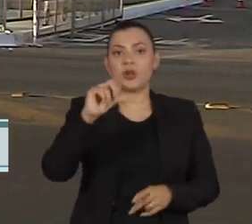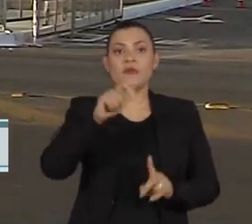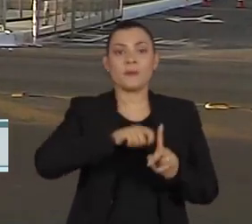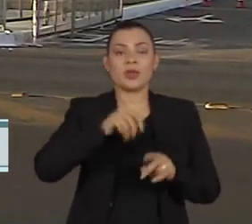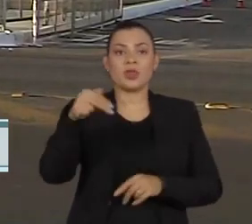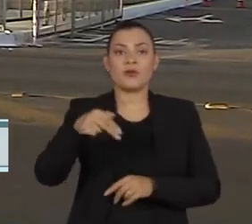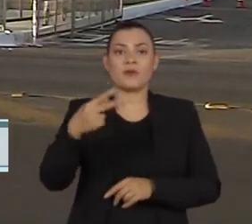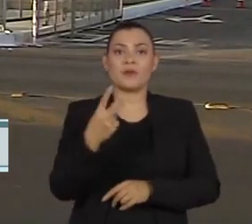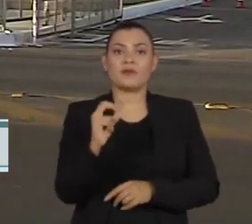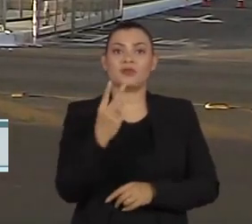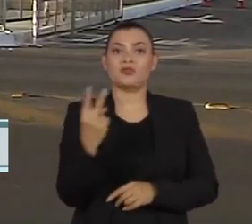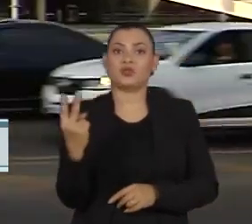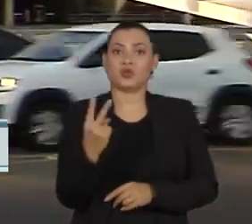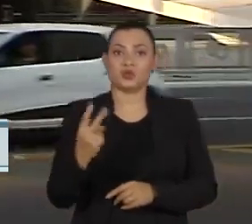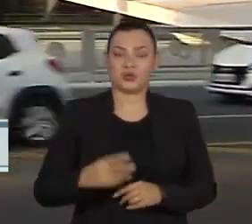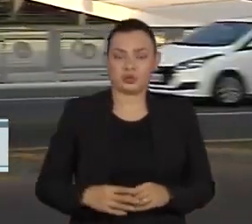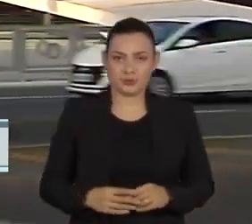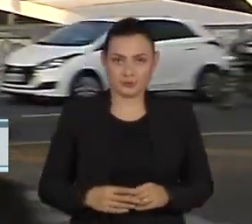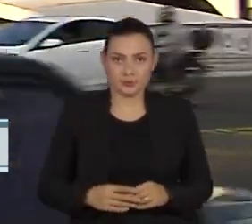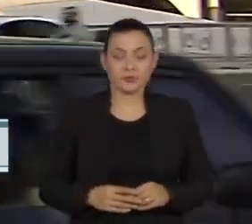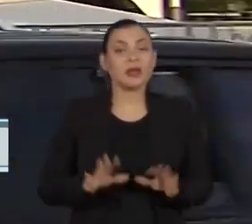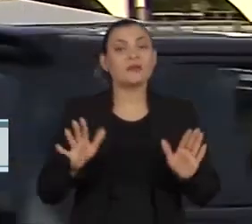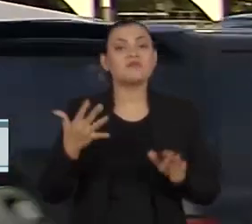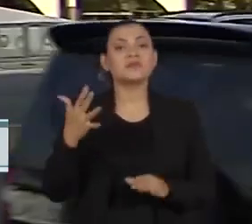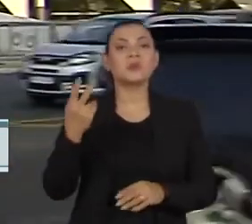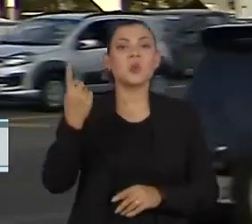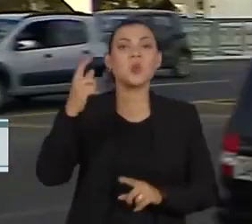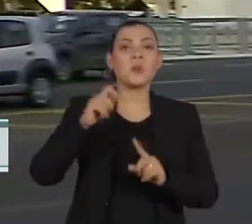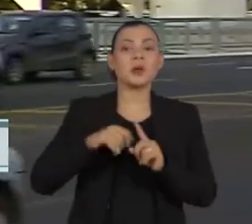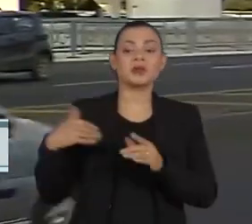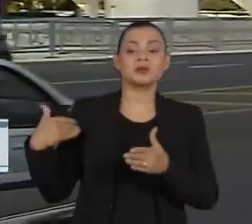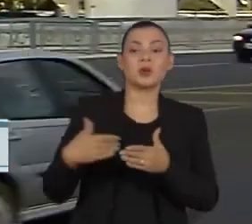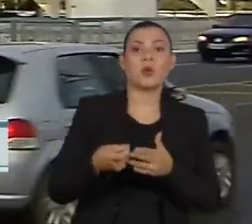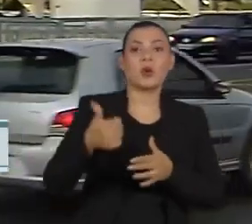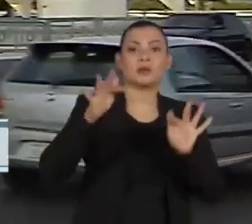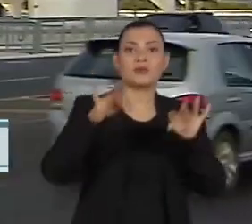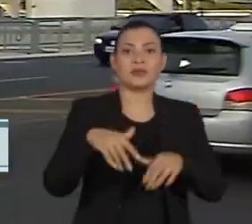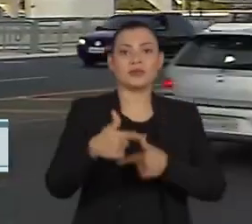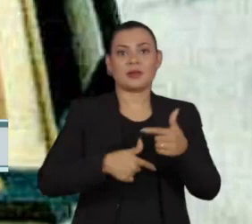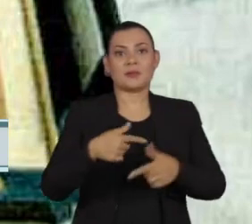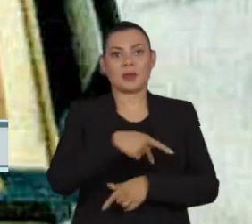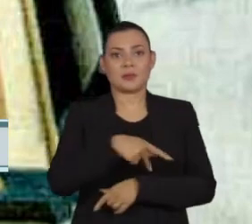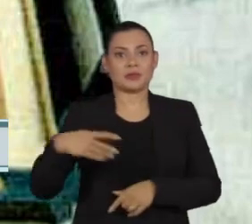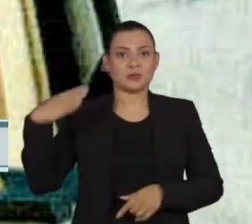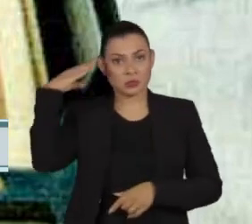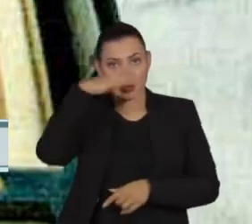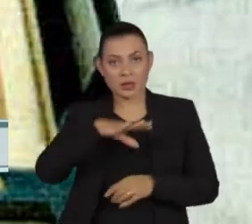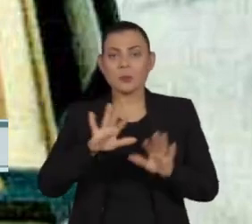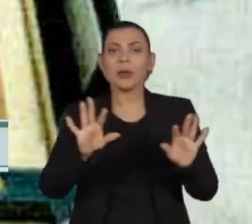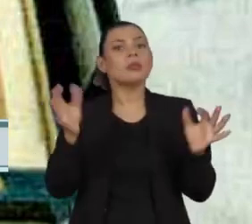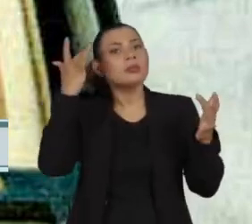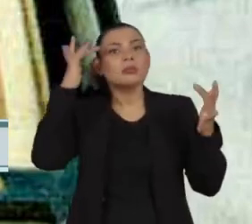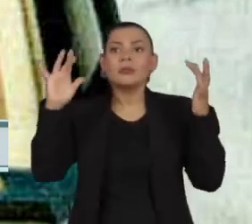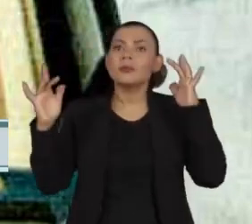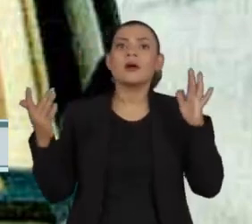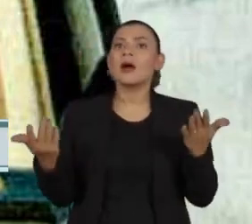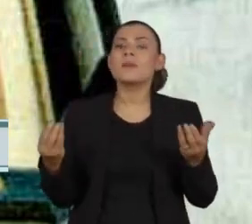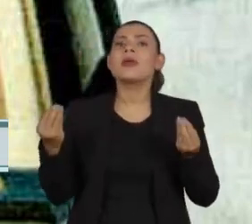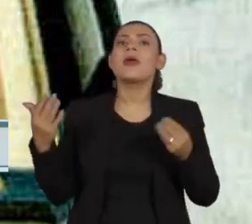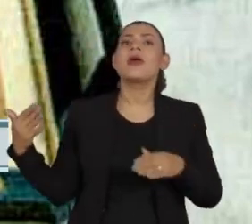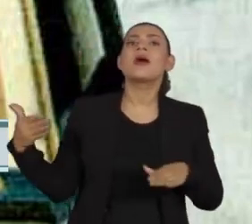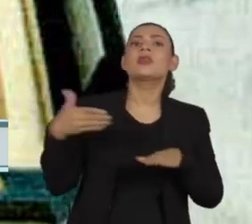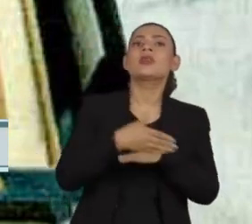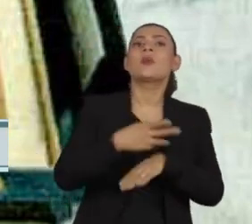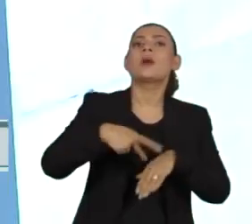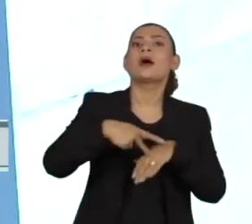de novembro de 2022, a praticamente um mês do fim do mandato de Bolsonaro. Ninguém sabe quem entrou no país